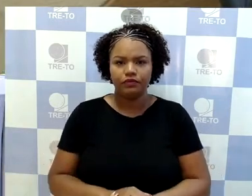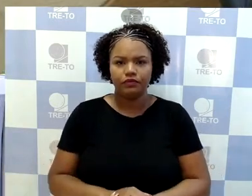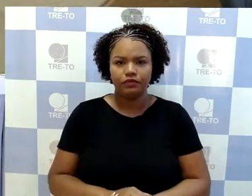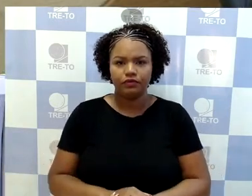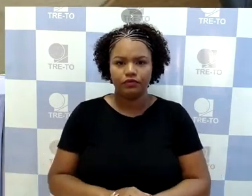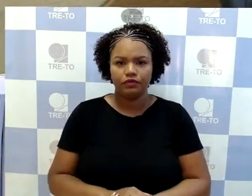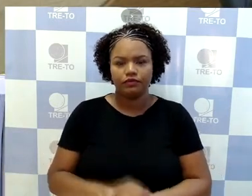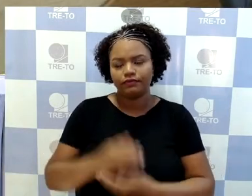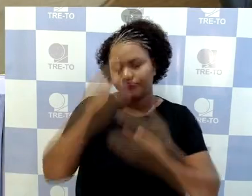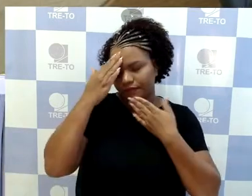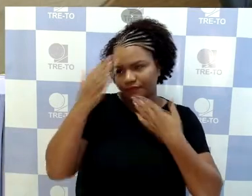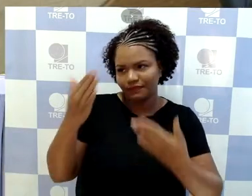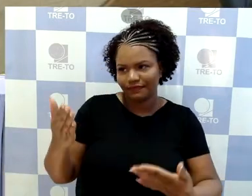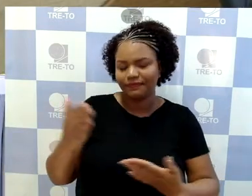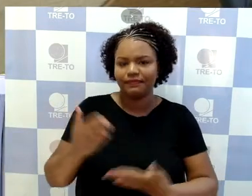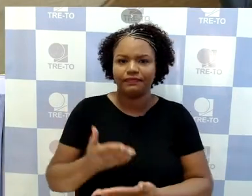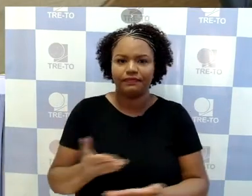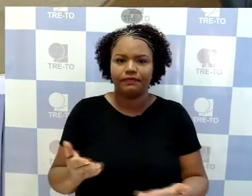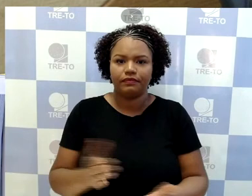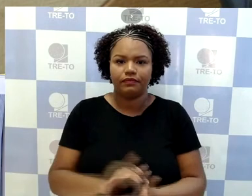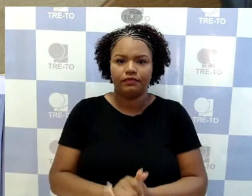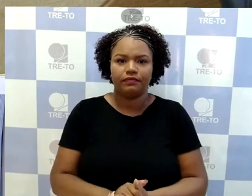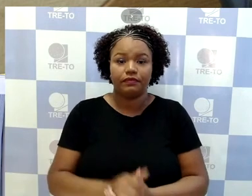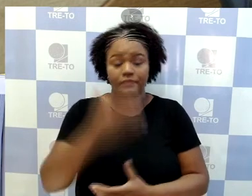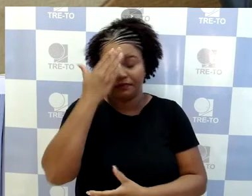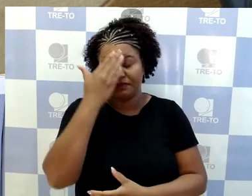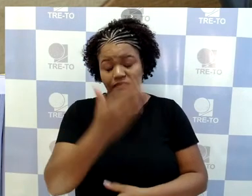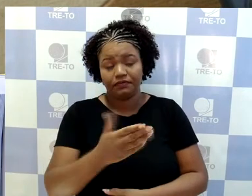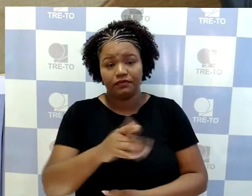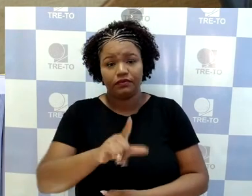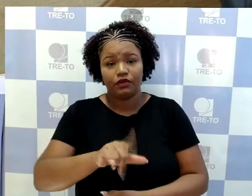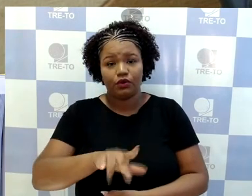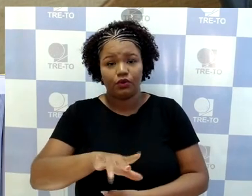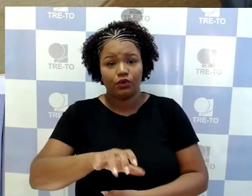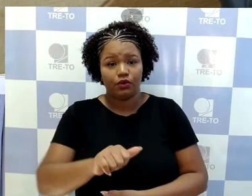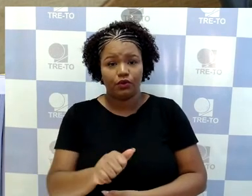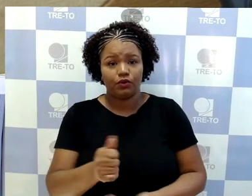Obrigado, Dr. Lucas. Convido, então, a Dra.